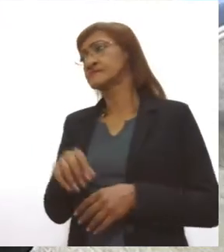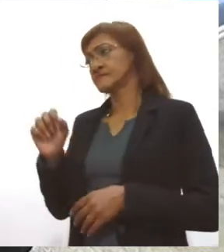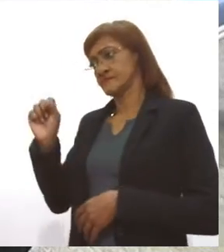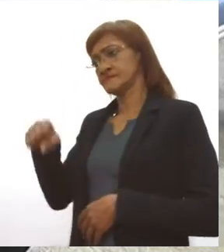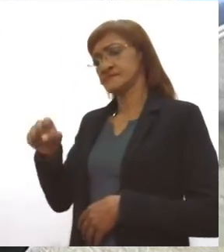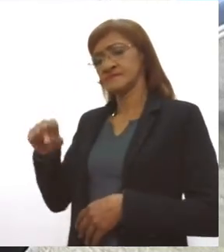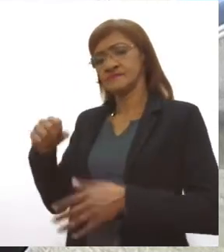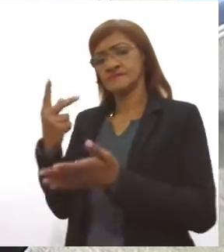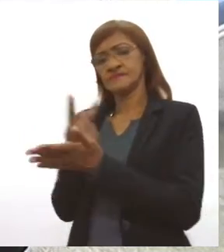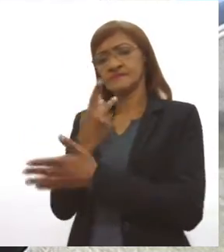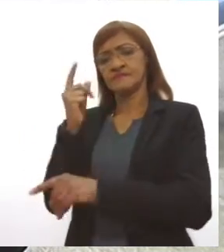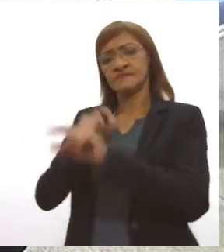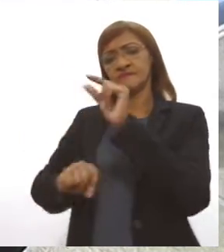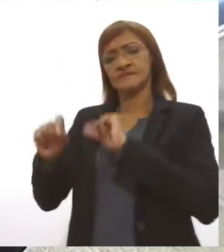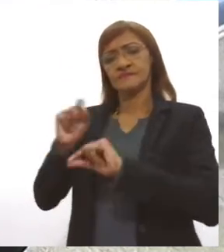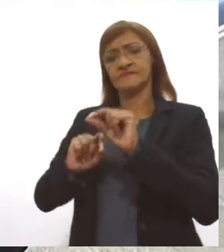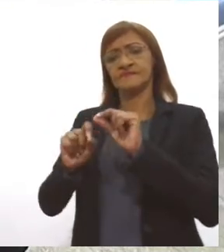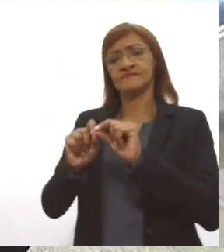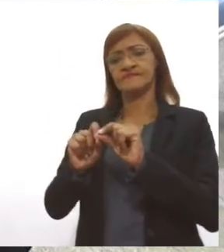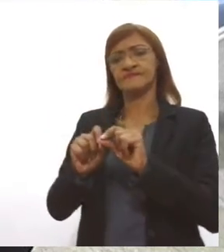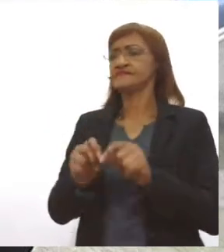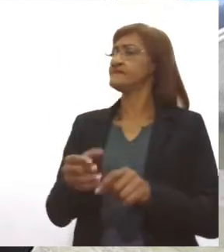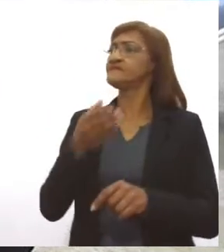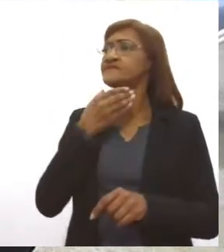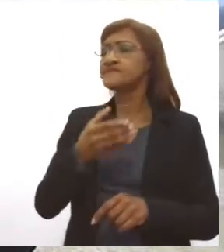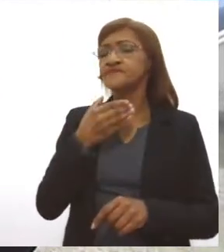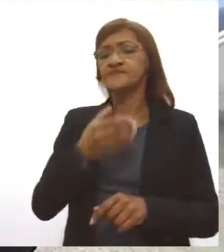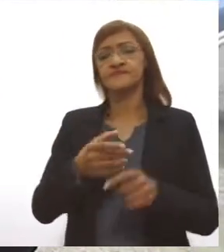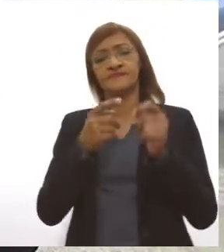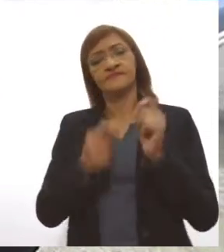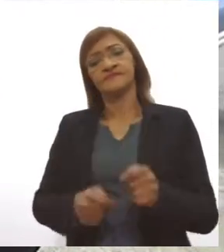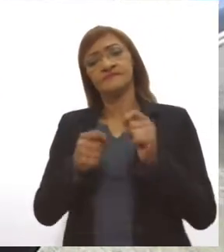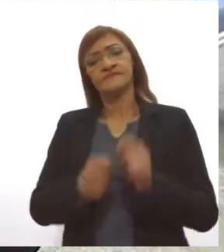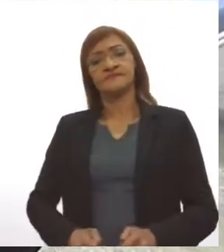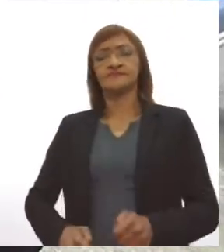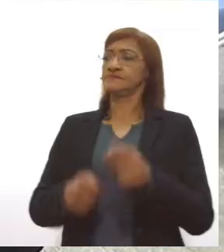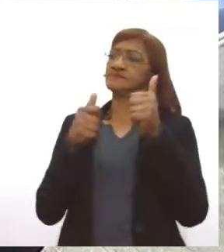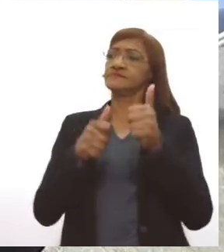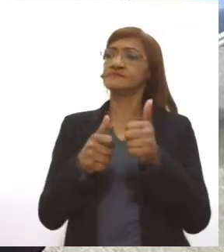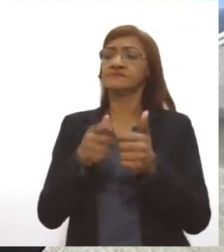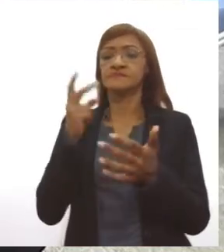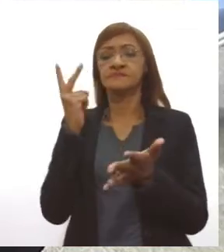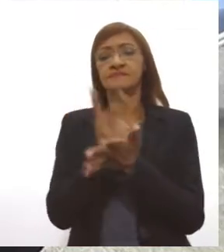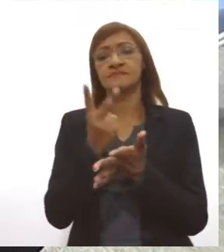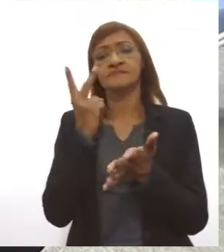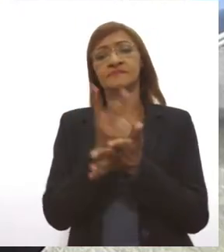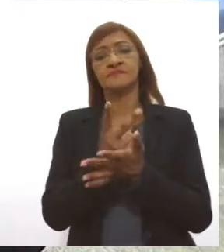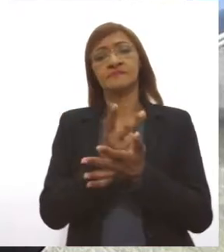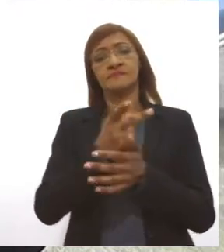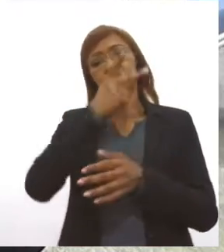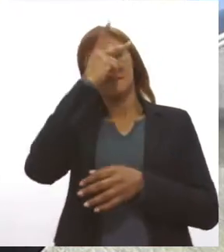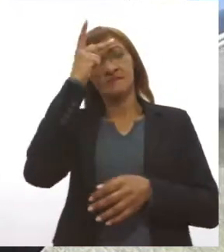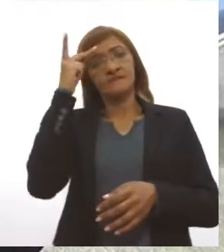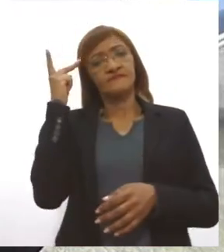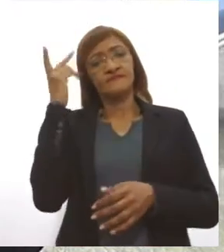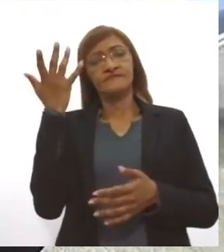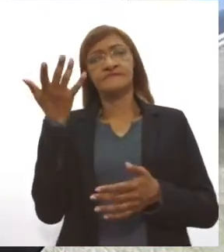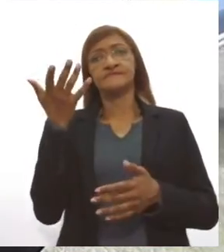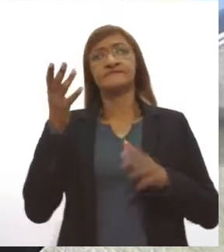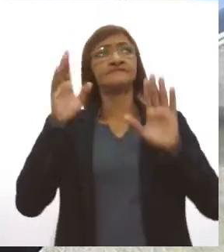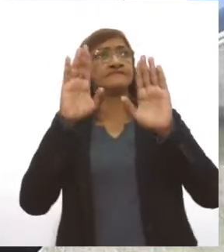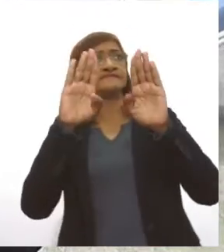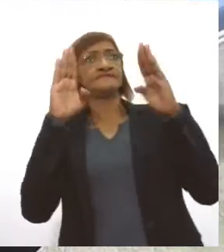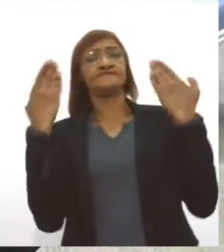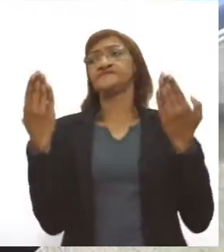acontece? A festa de final de ano, o Natal e o Réveillon, são festas que acontecem anualmente e as pessoas se confraternizam, se